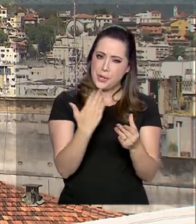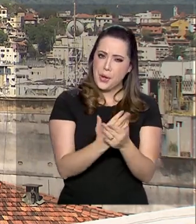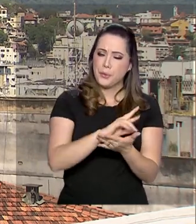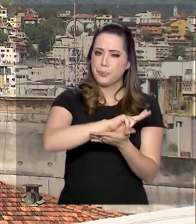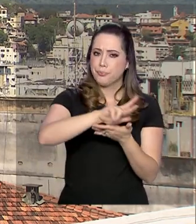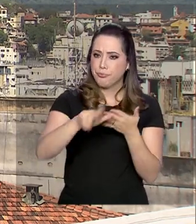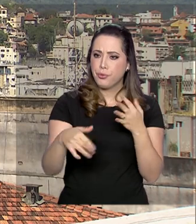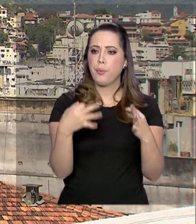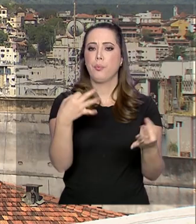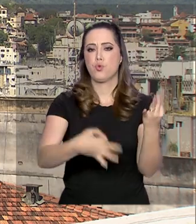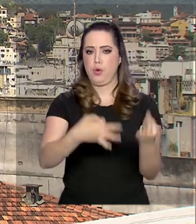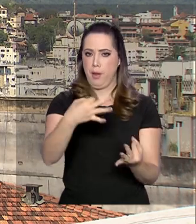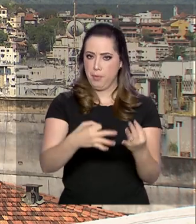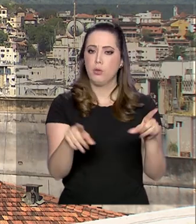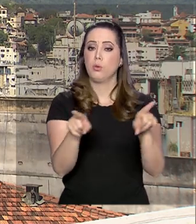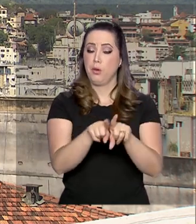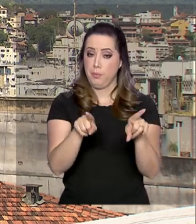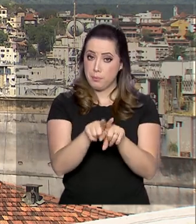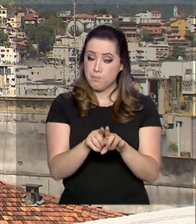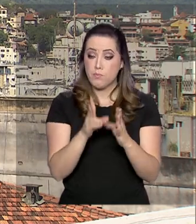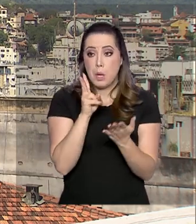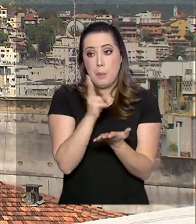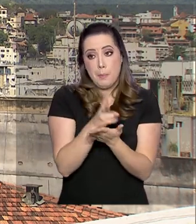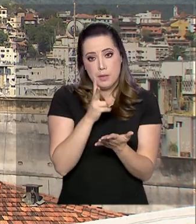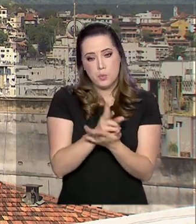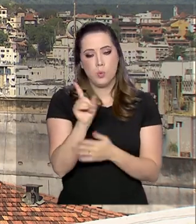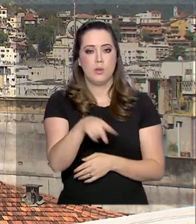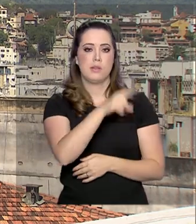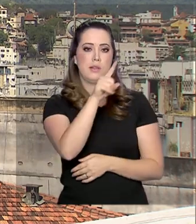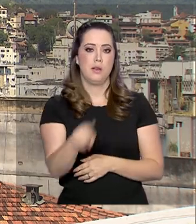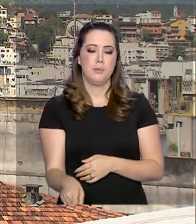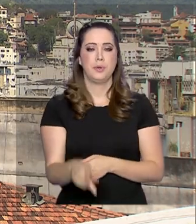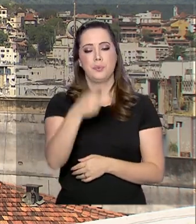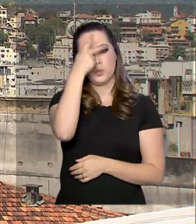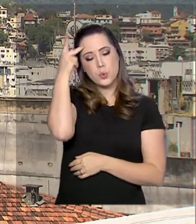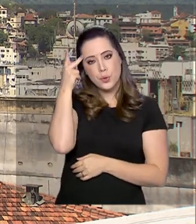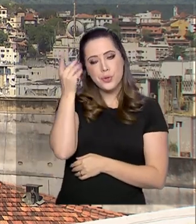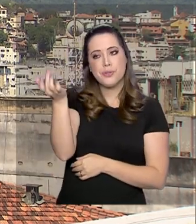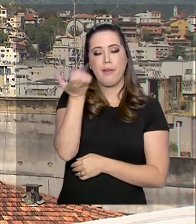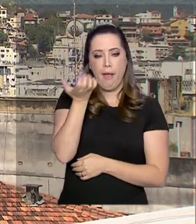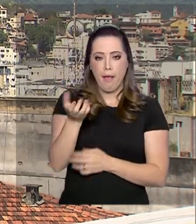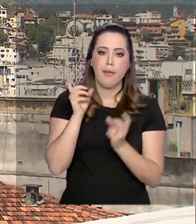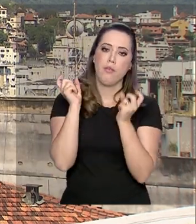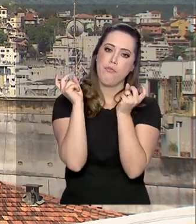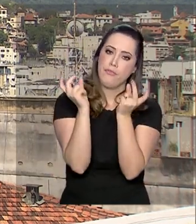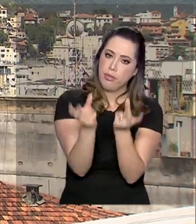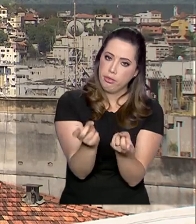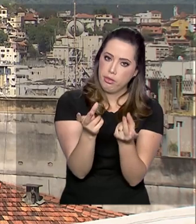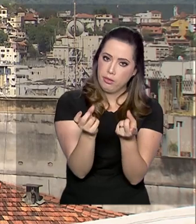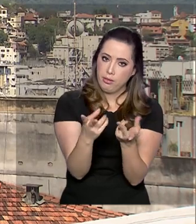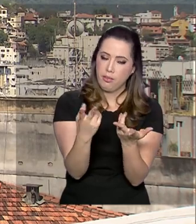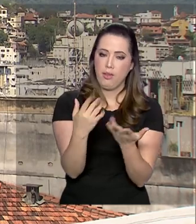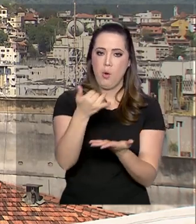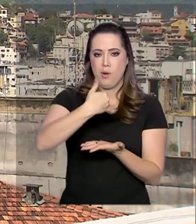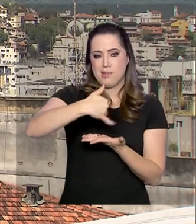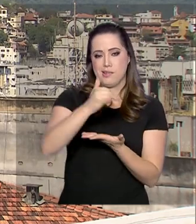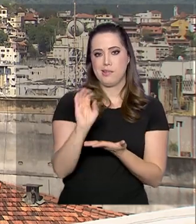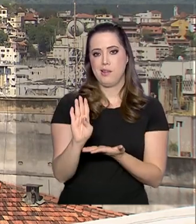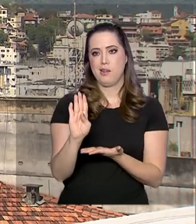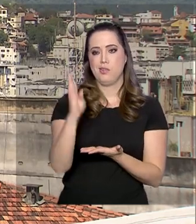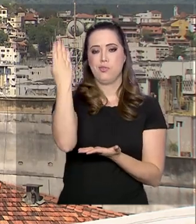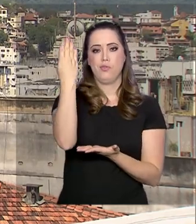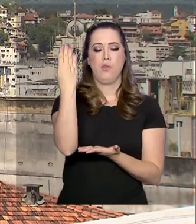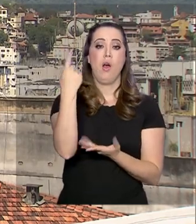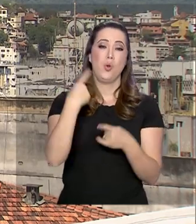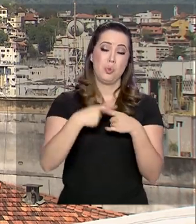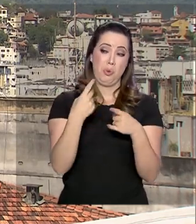Apesar das restrições, muitos comerciantes ainda insistem em comercializar o azeite fraudado por causa do baixo